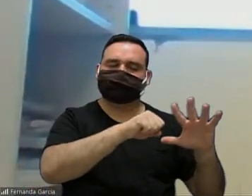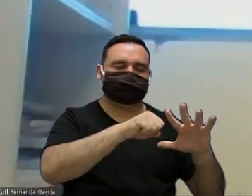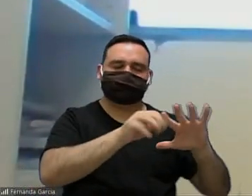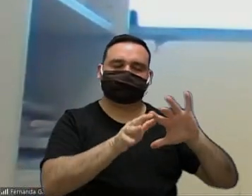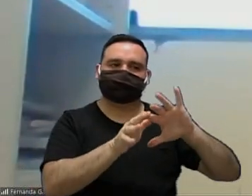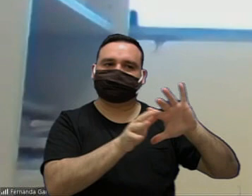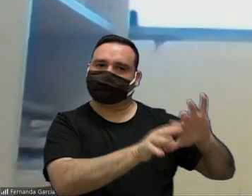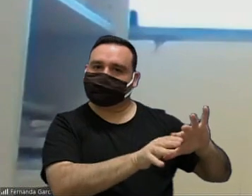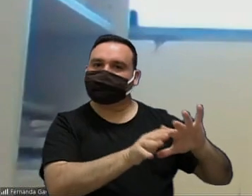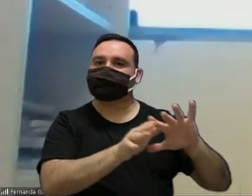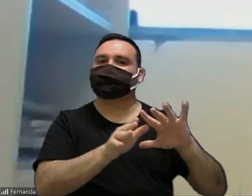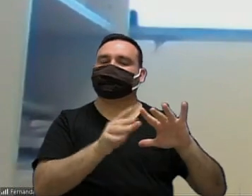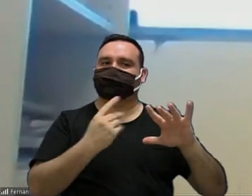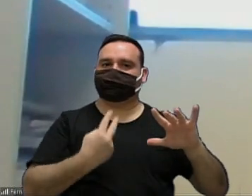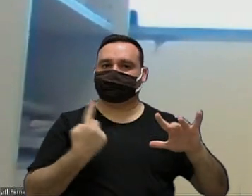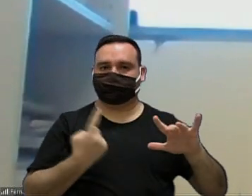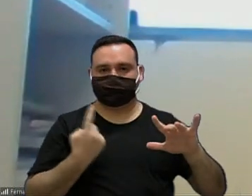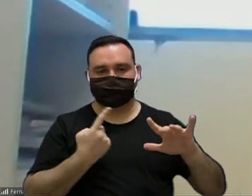violência doméstica